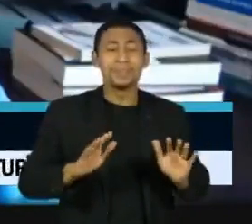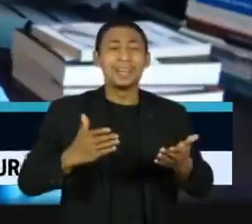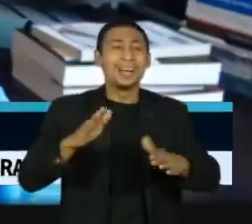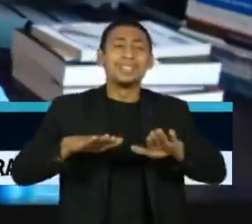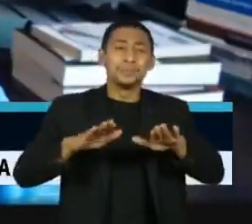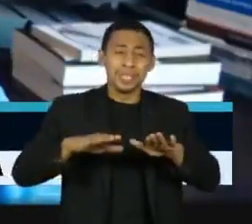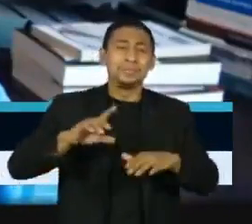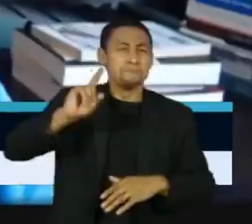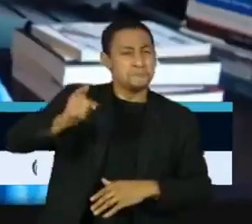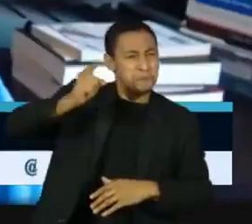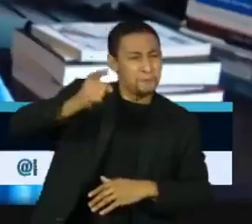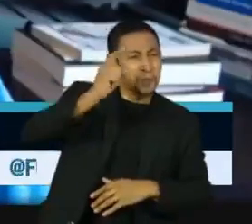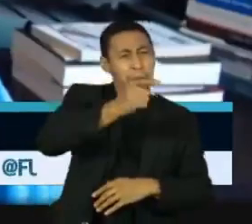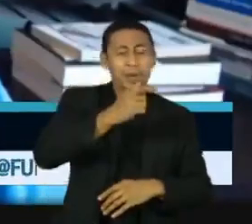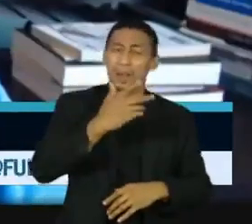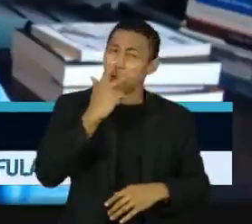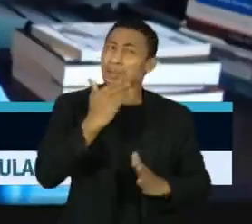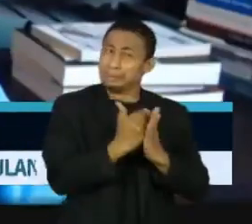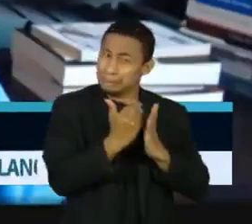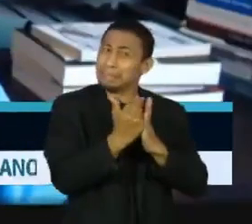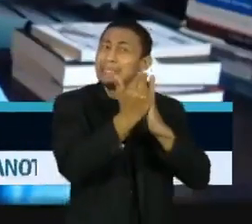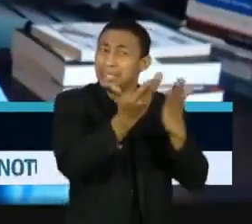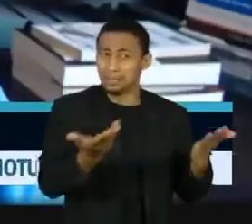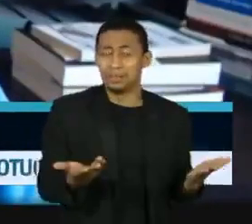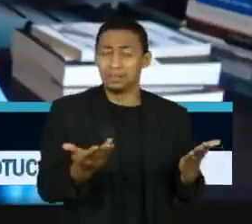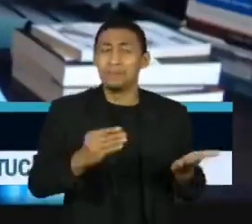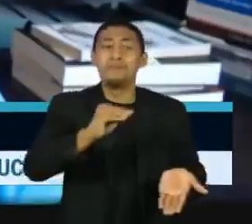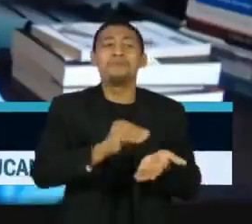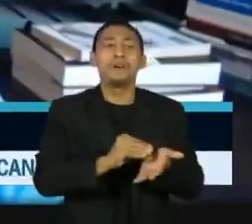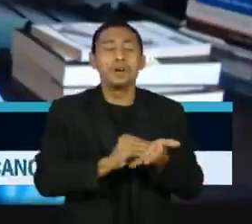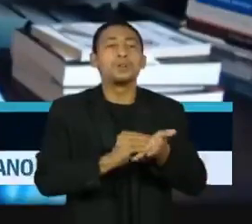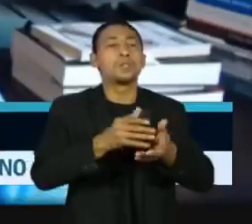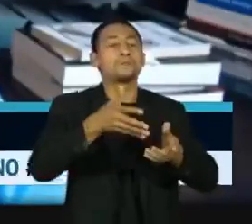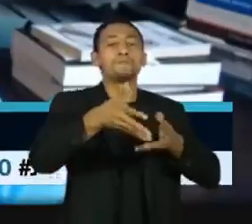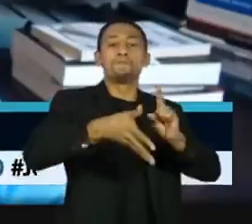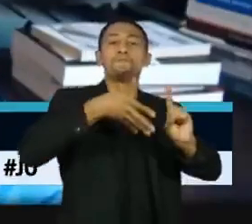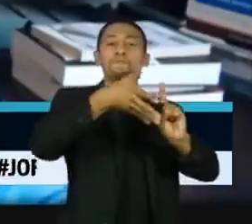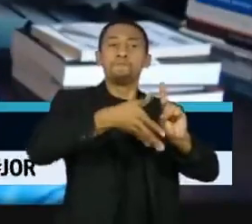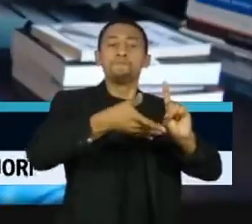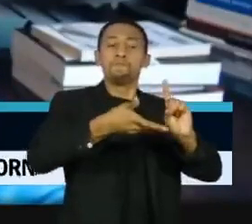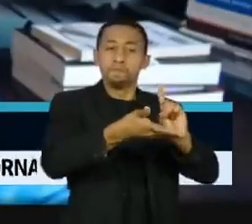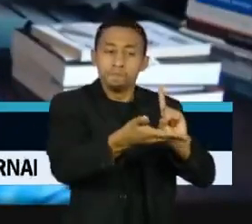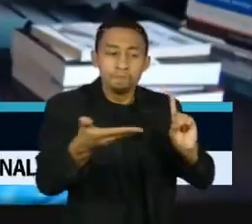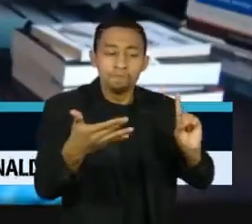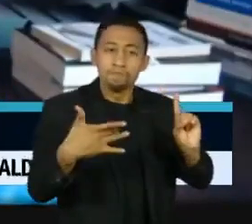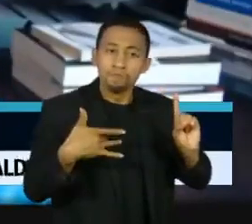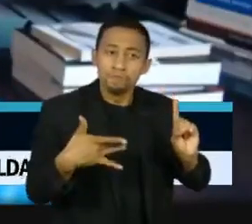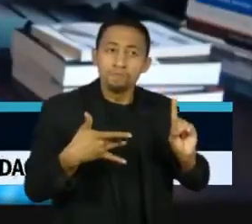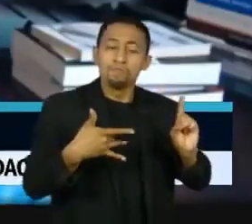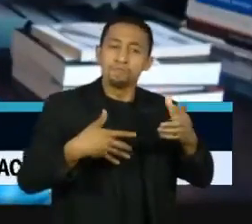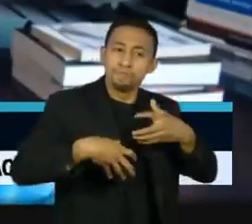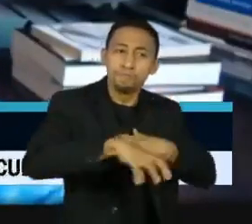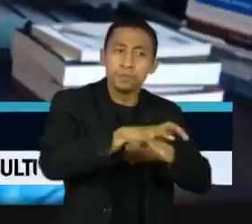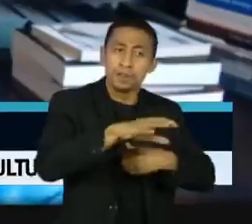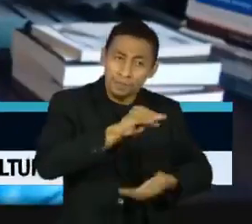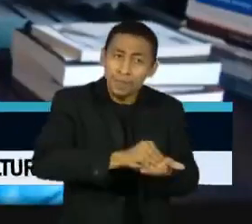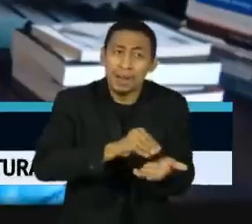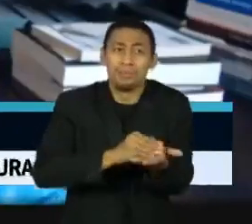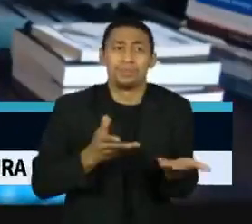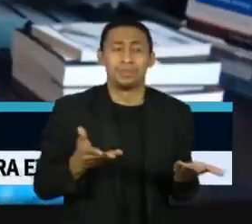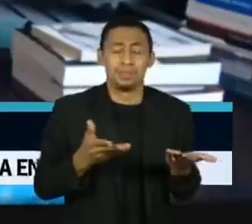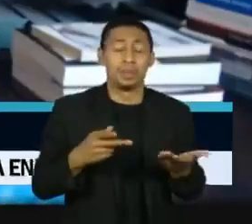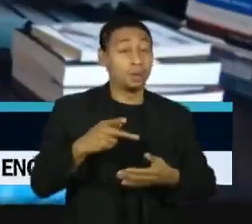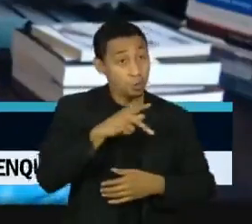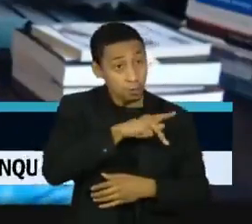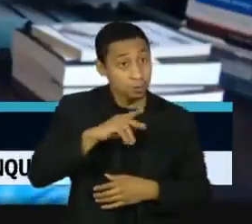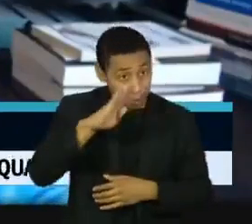falta uma palavra de orientação, de solidariedade. É necessário. A palavra do presidente e de quem tem voz